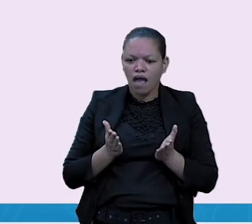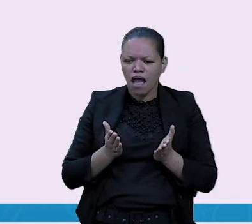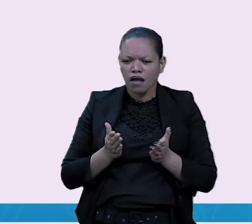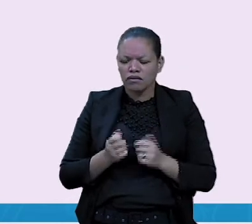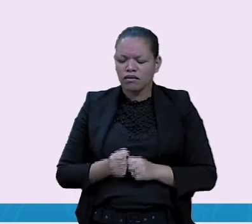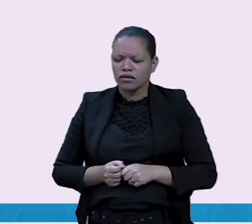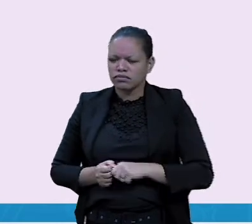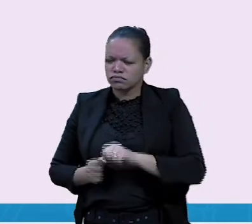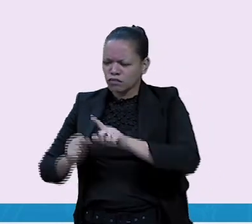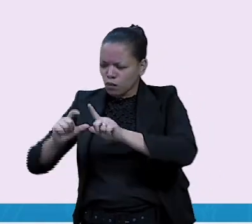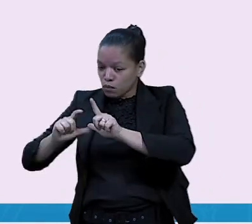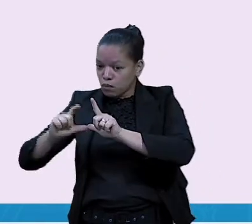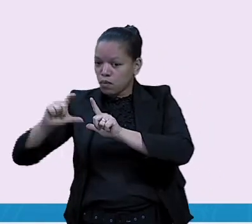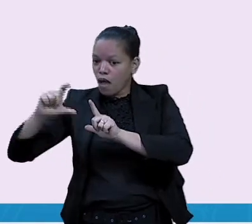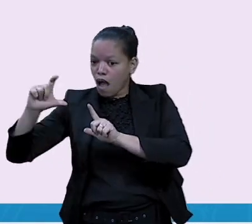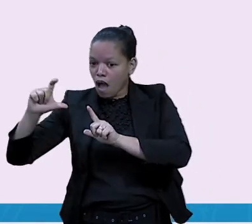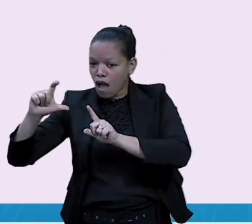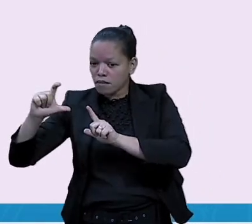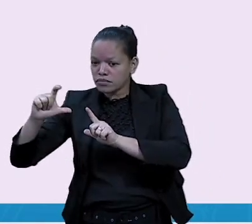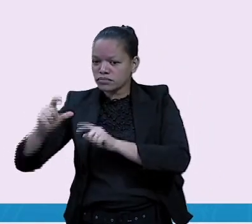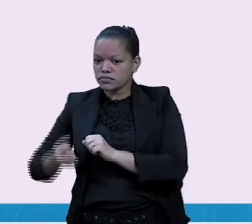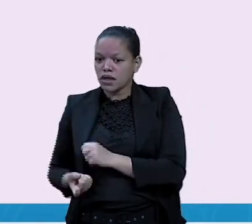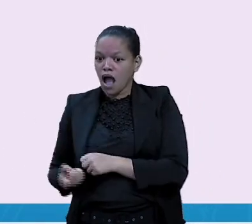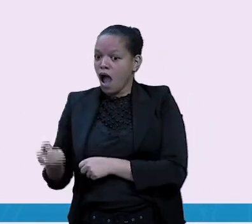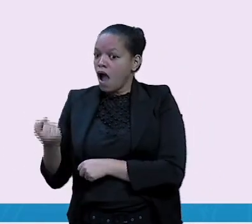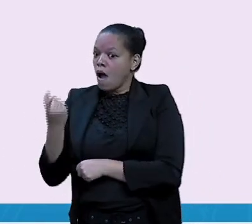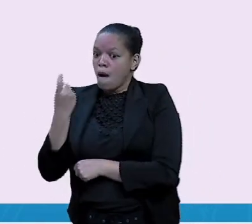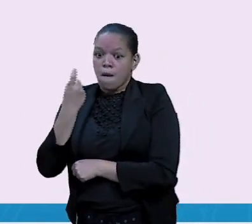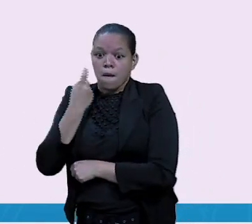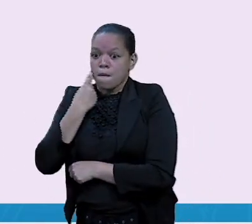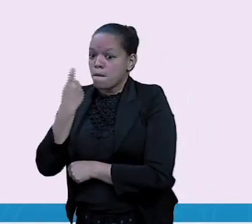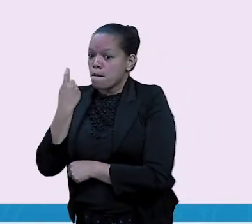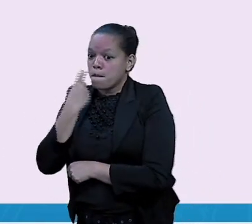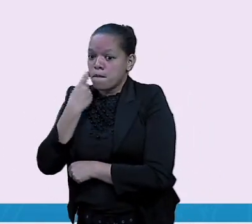Peixinho. E um peixe grandão.